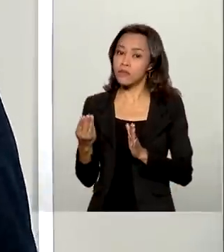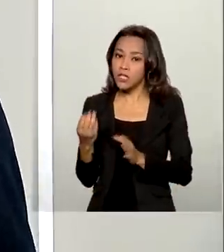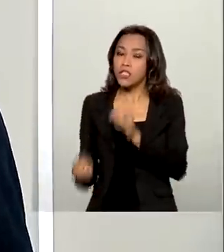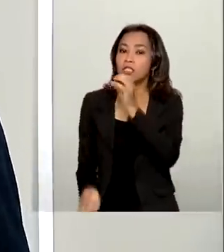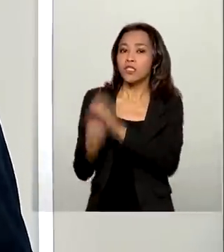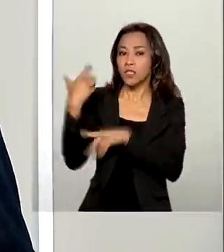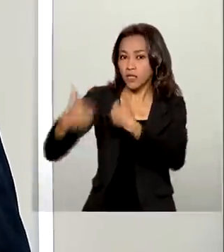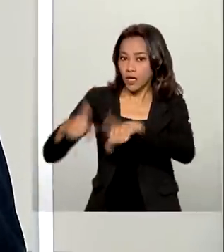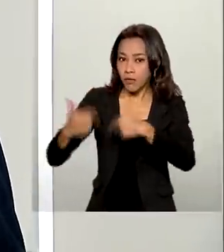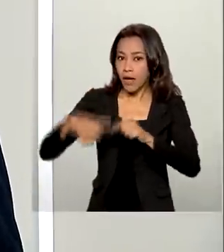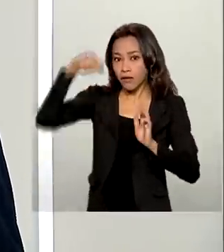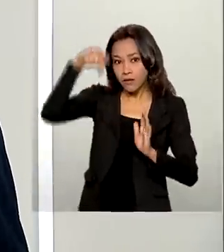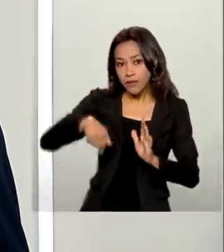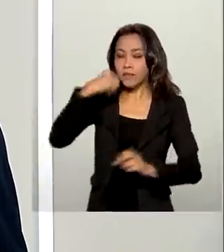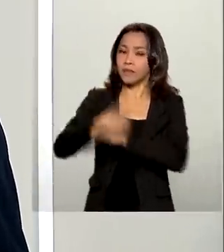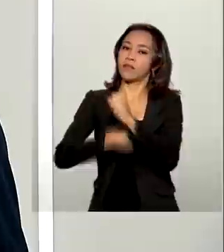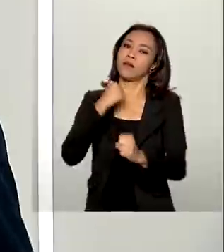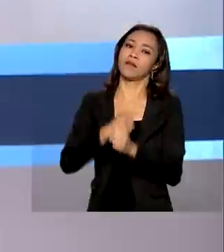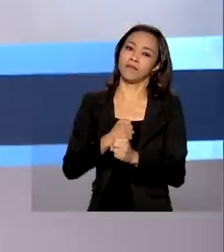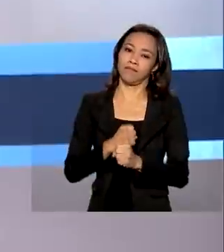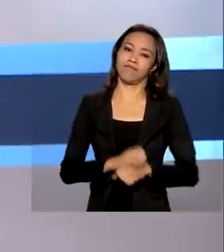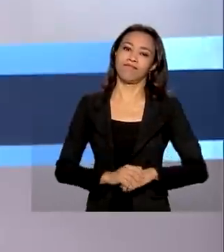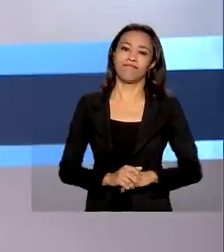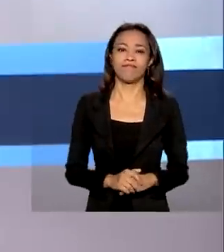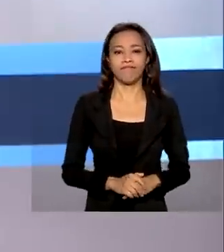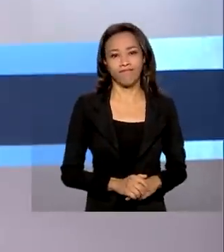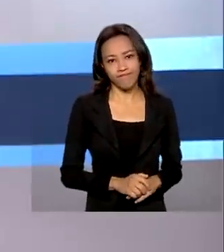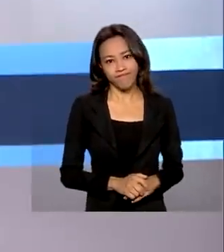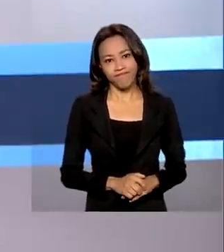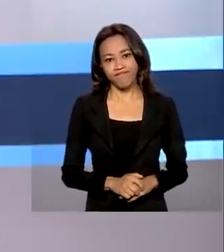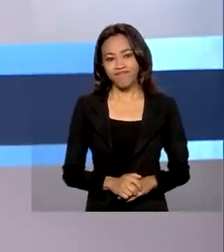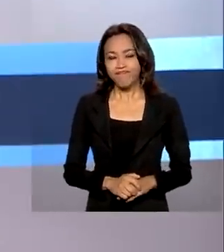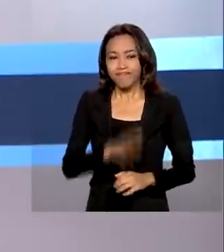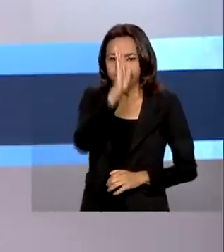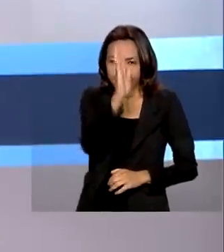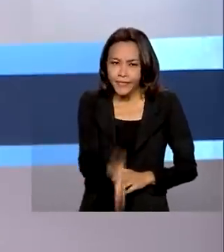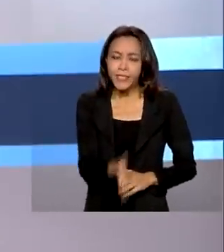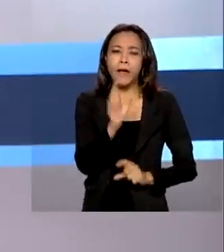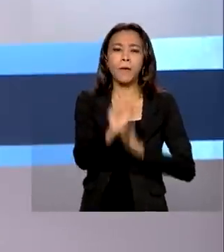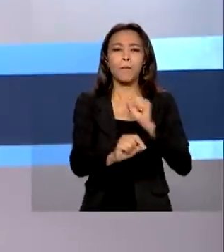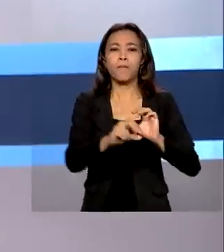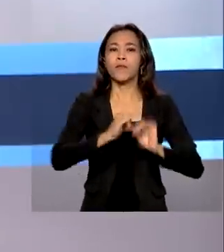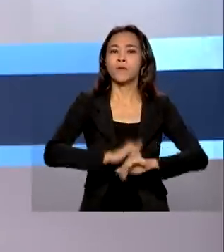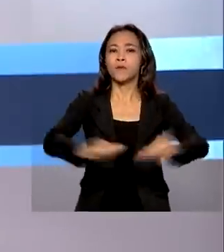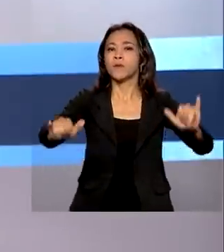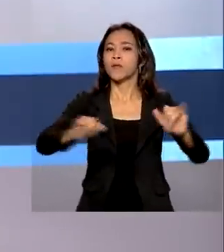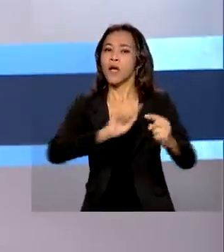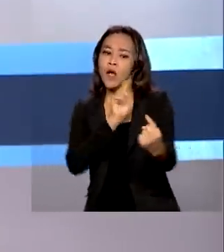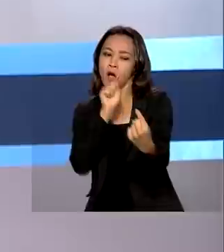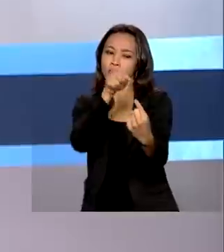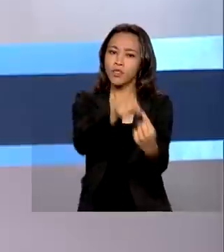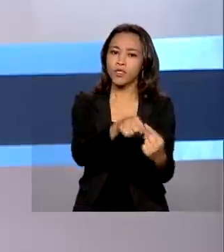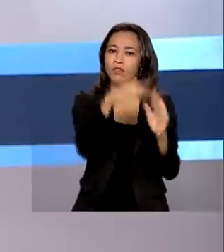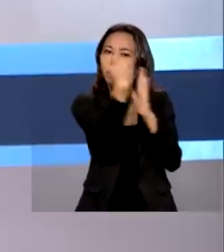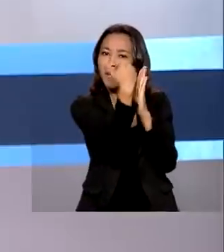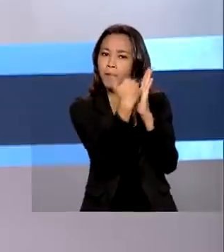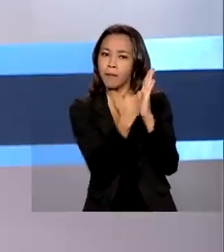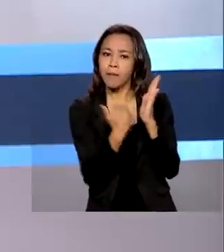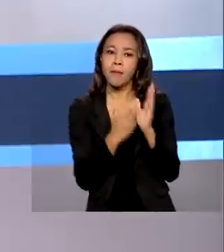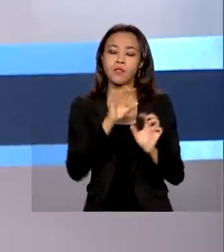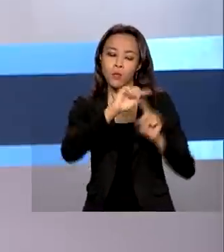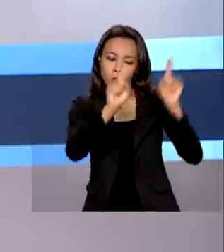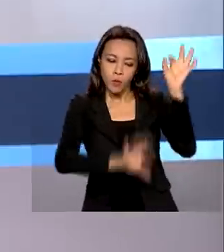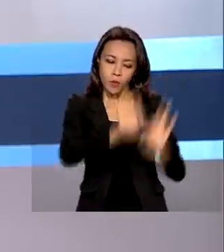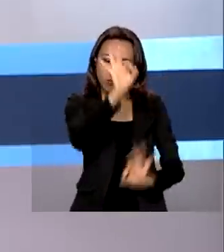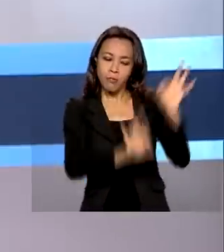apenas no ano de 2021. Foram estabelecidas novas metas para o Plano Nacional de Segurança Pública